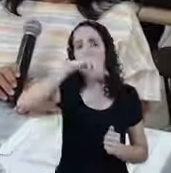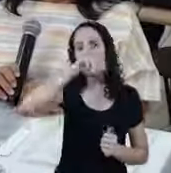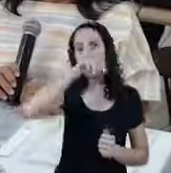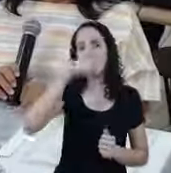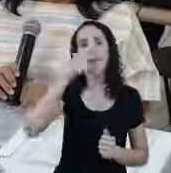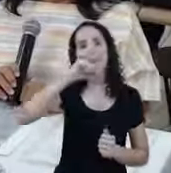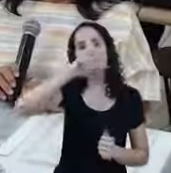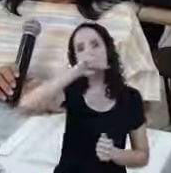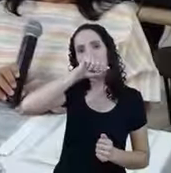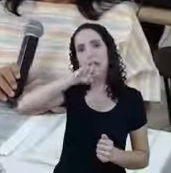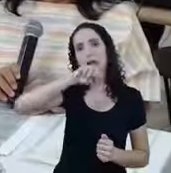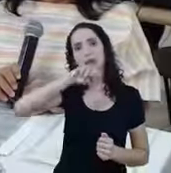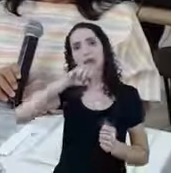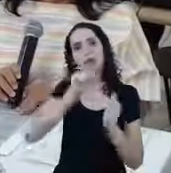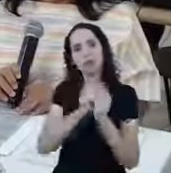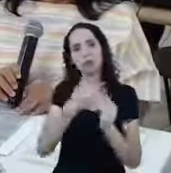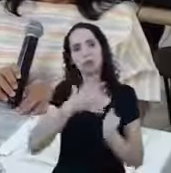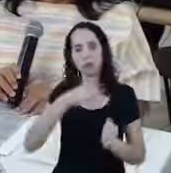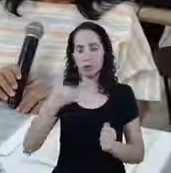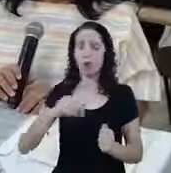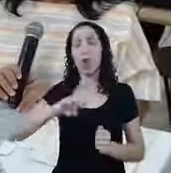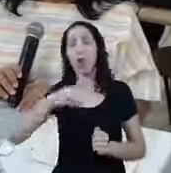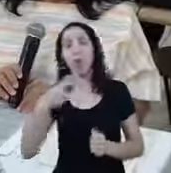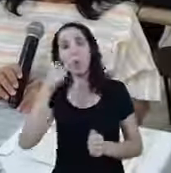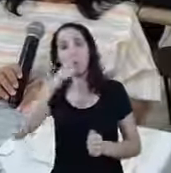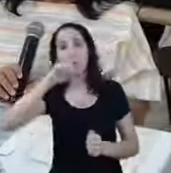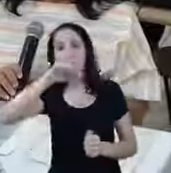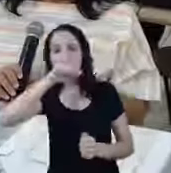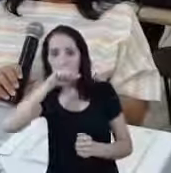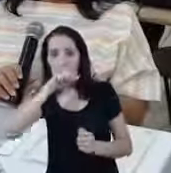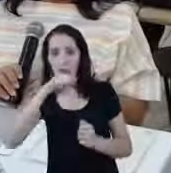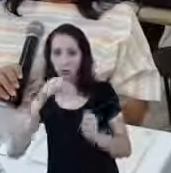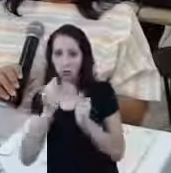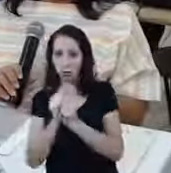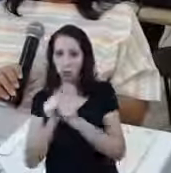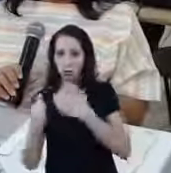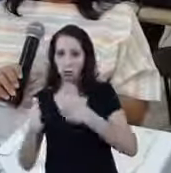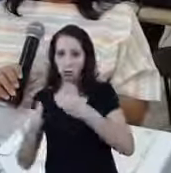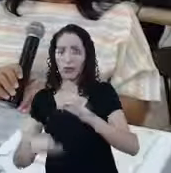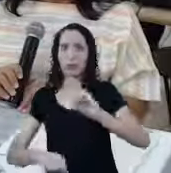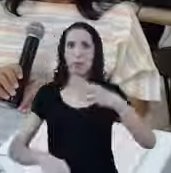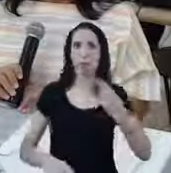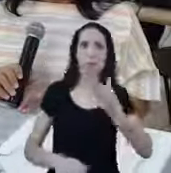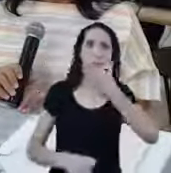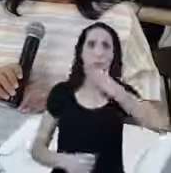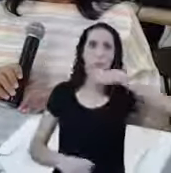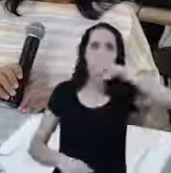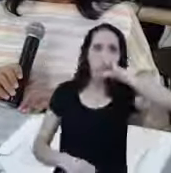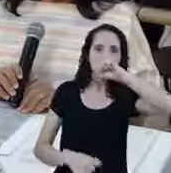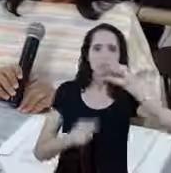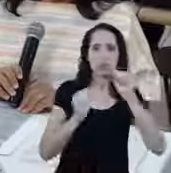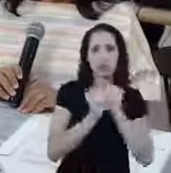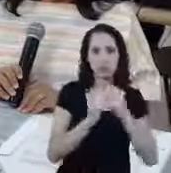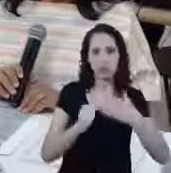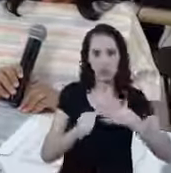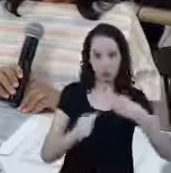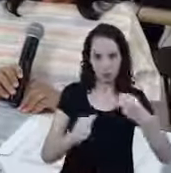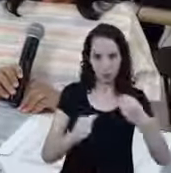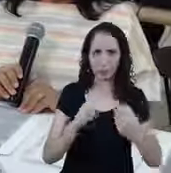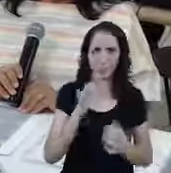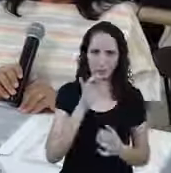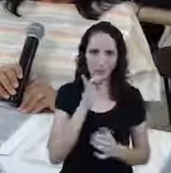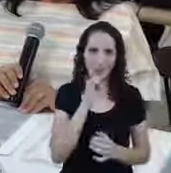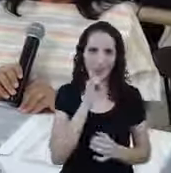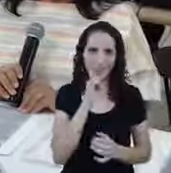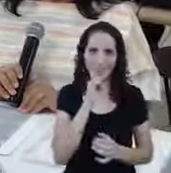Existe ou o pai Ou a mãe E os filhos Então A gente fala o termo técnico Mas é Porque